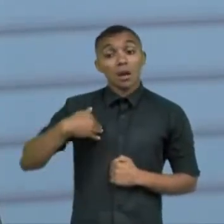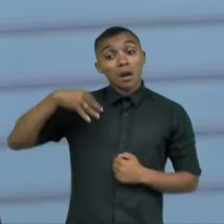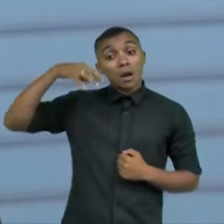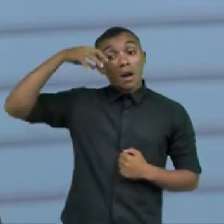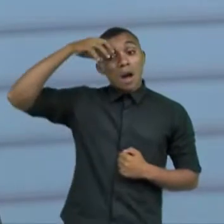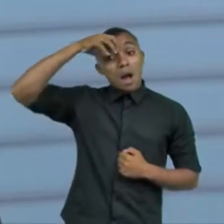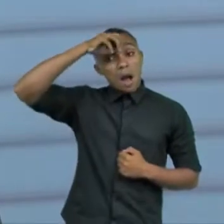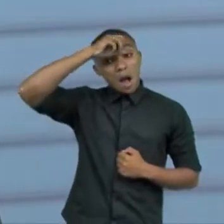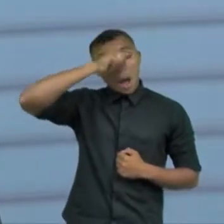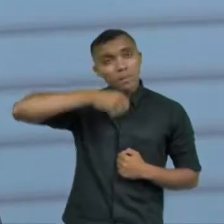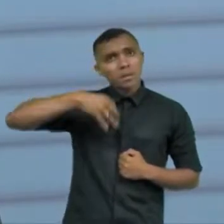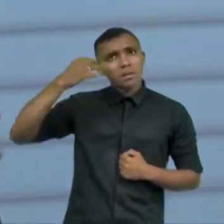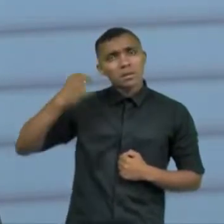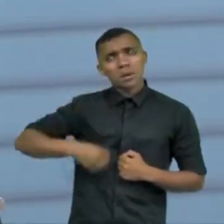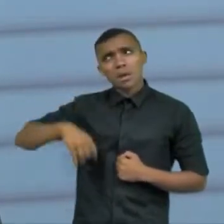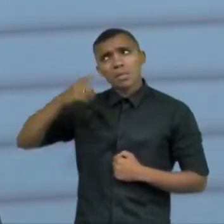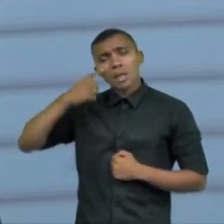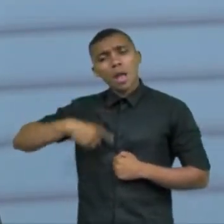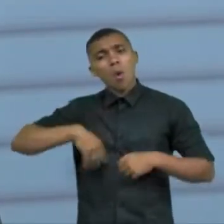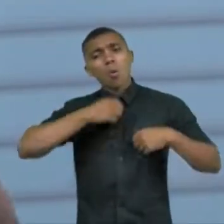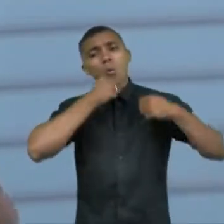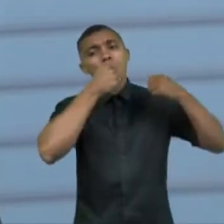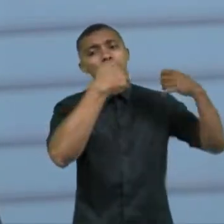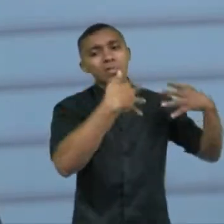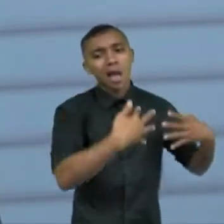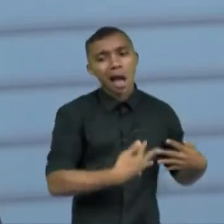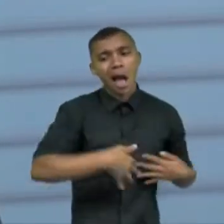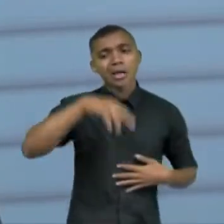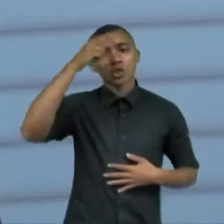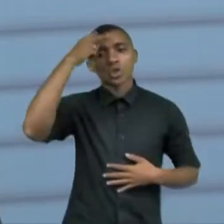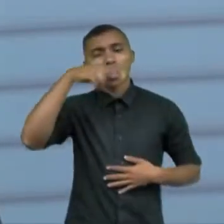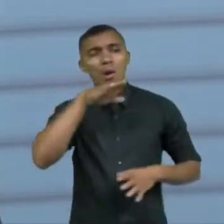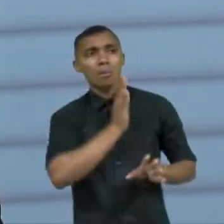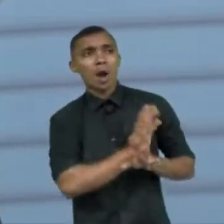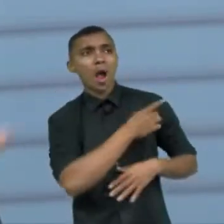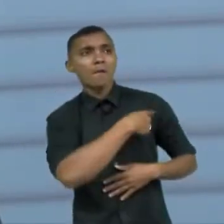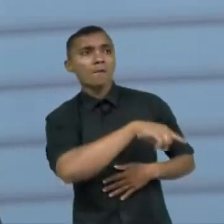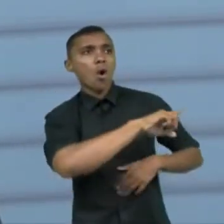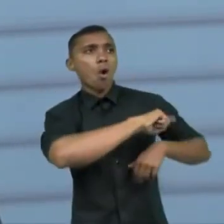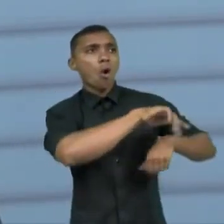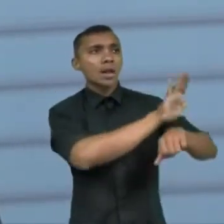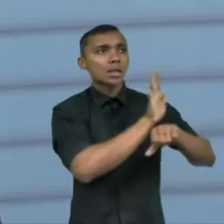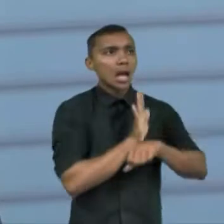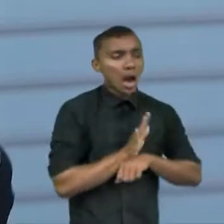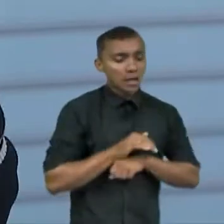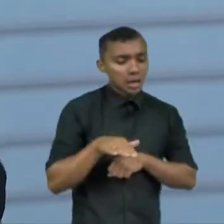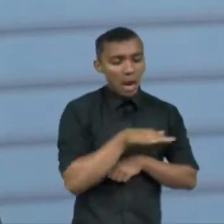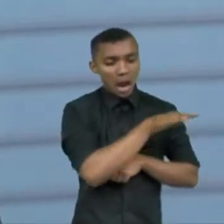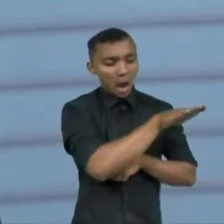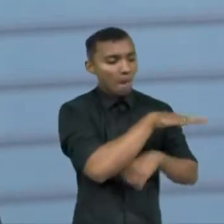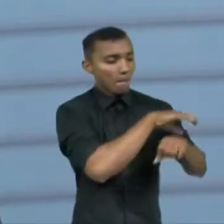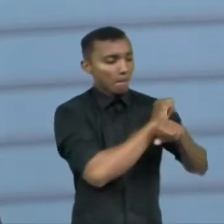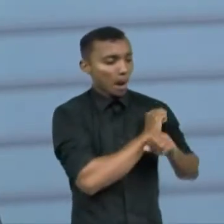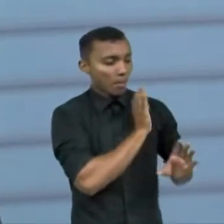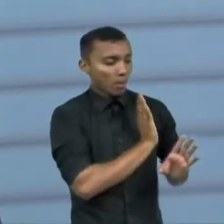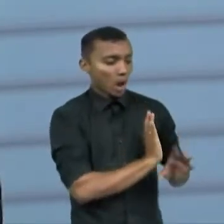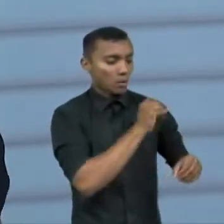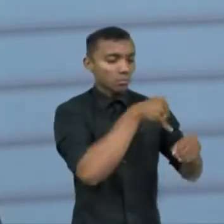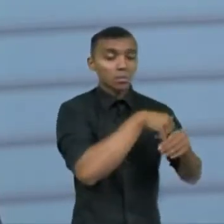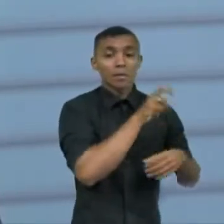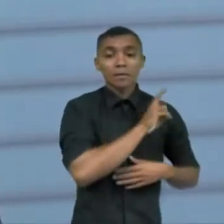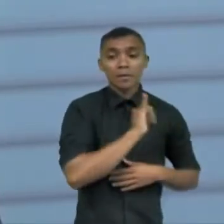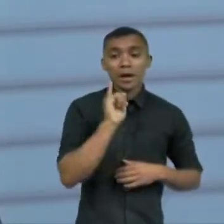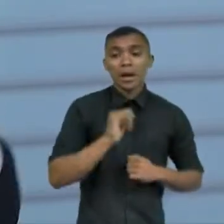tinha que fazer uma história social do que nós iríamos fazer naquela tarde naquele momento vou sair de casa